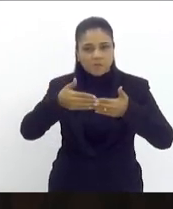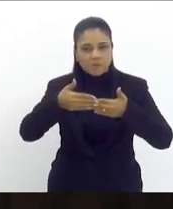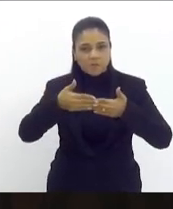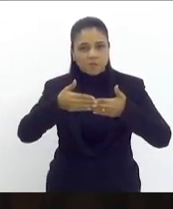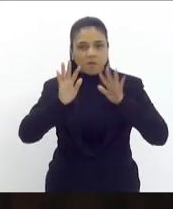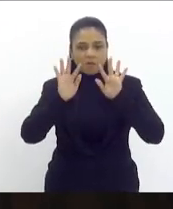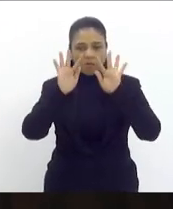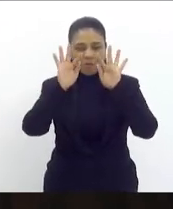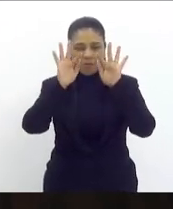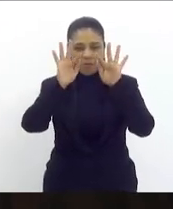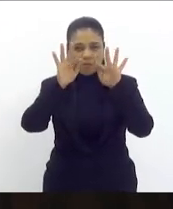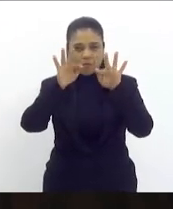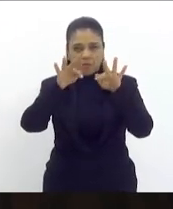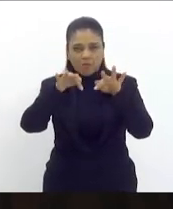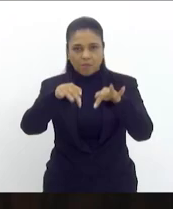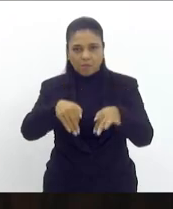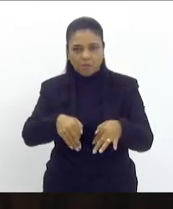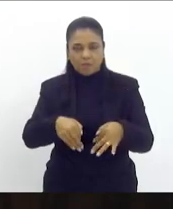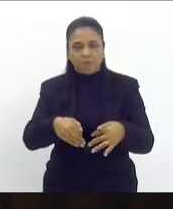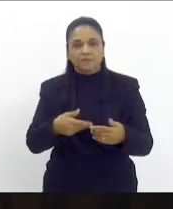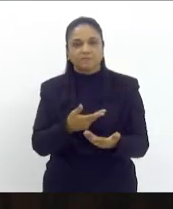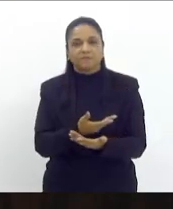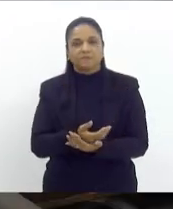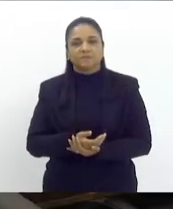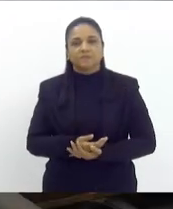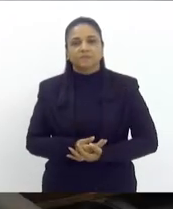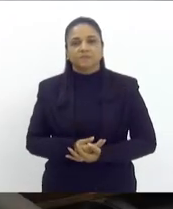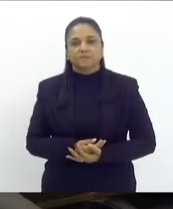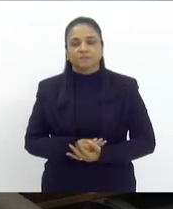encerrada a sessão aí an